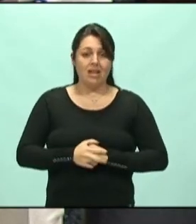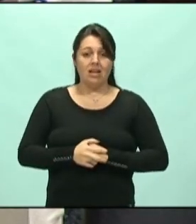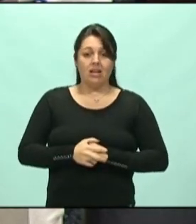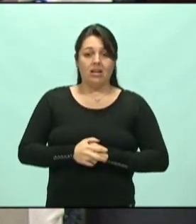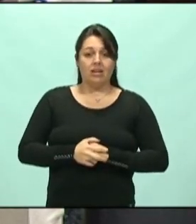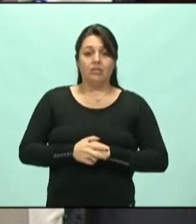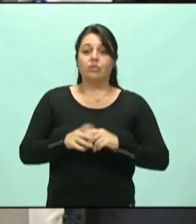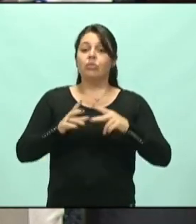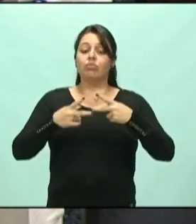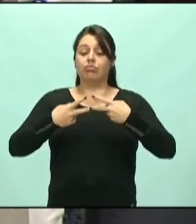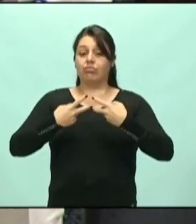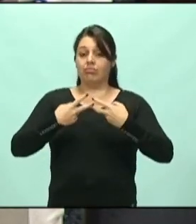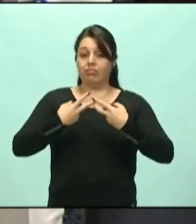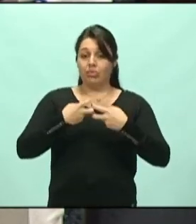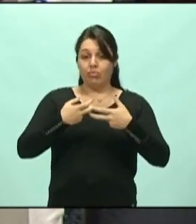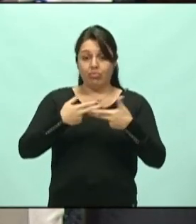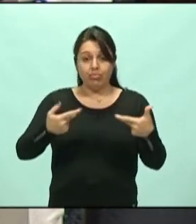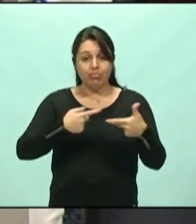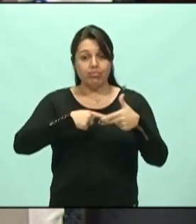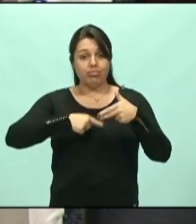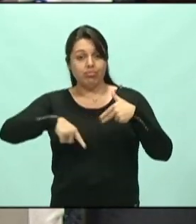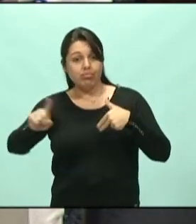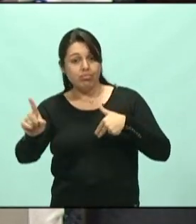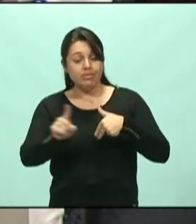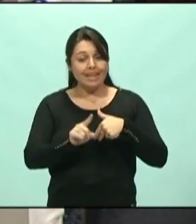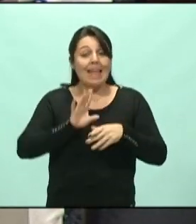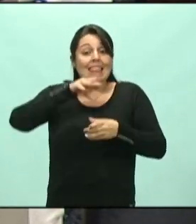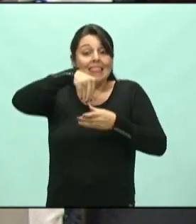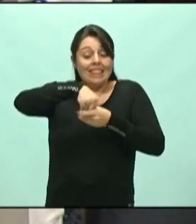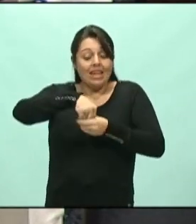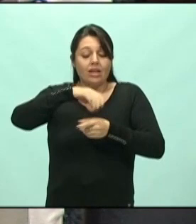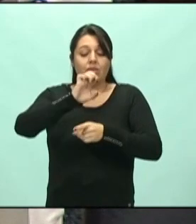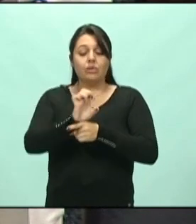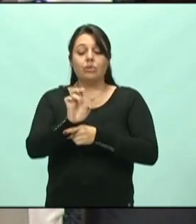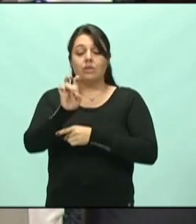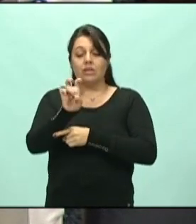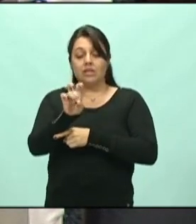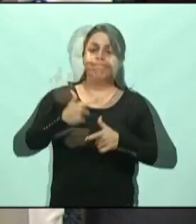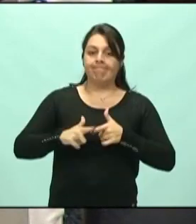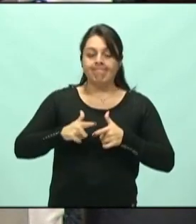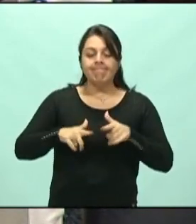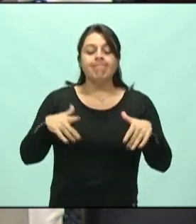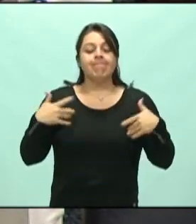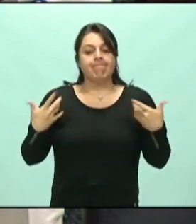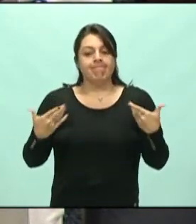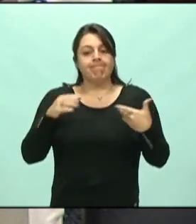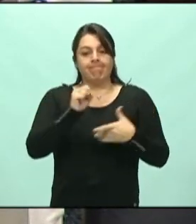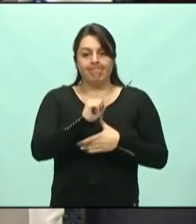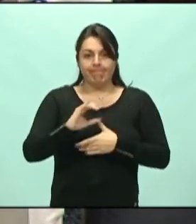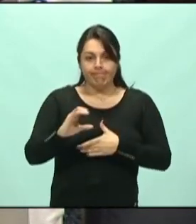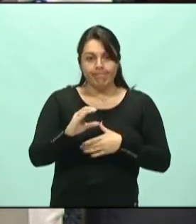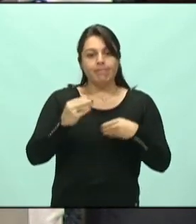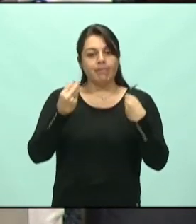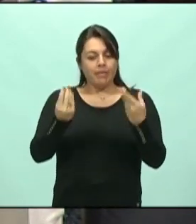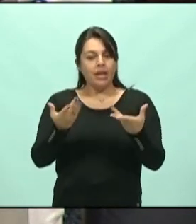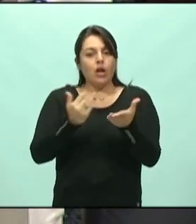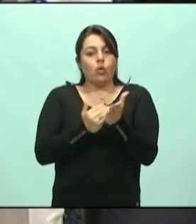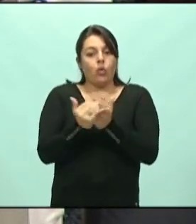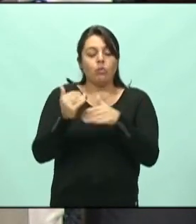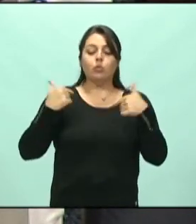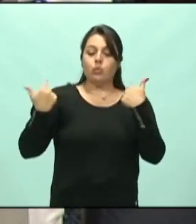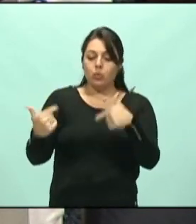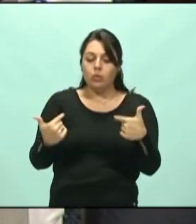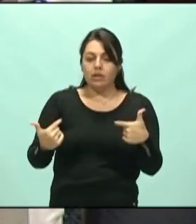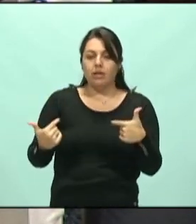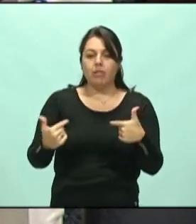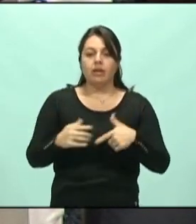rodoviário. Transporte rodoviário interessado dentro do Estado, 5% de acréscimo. Santa Catarina entregou. Aí começou o trabalho